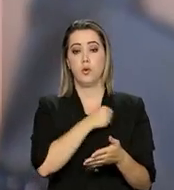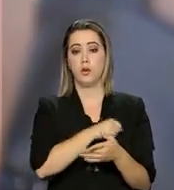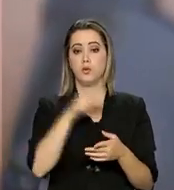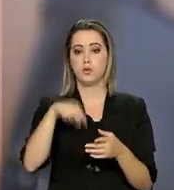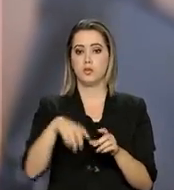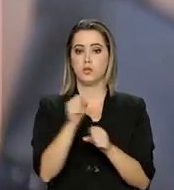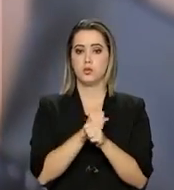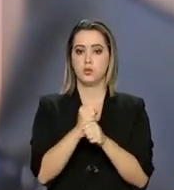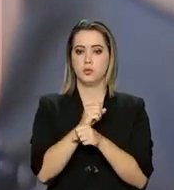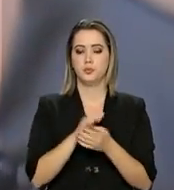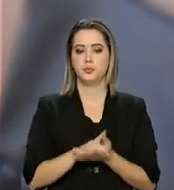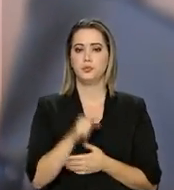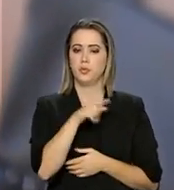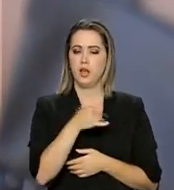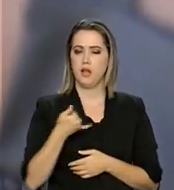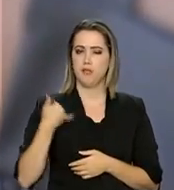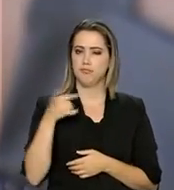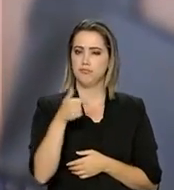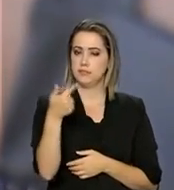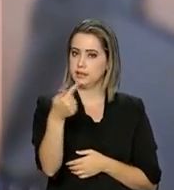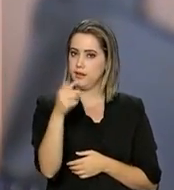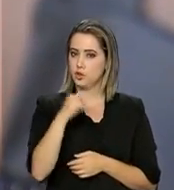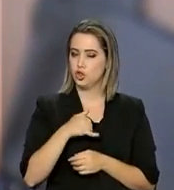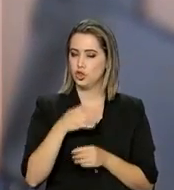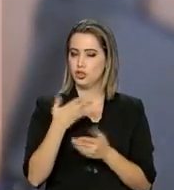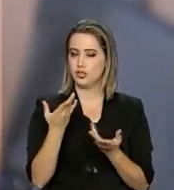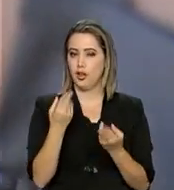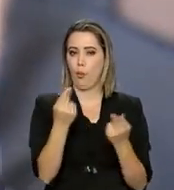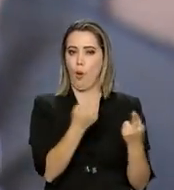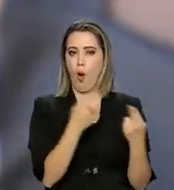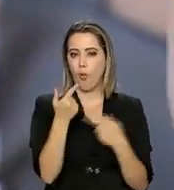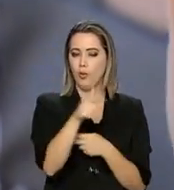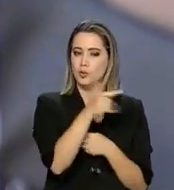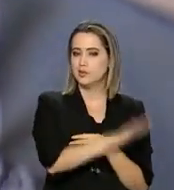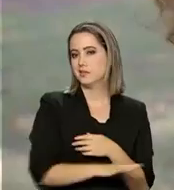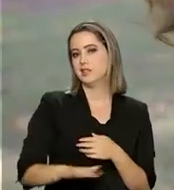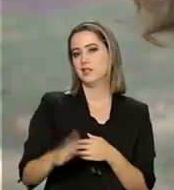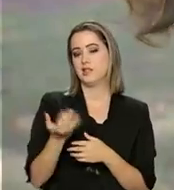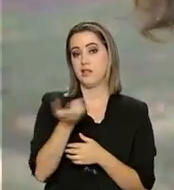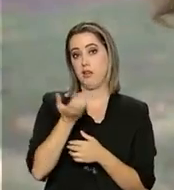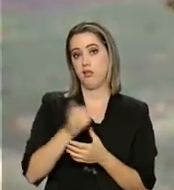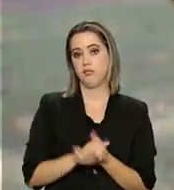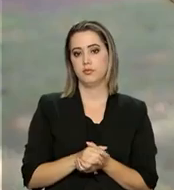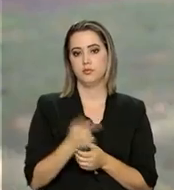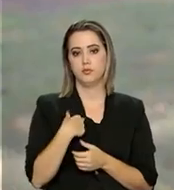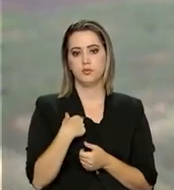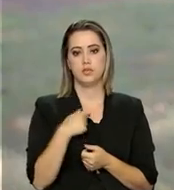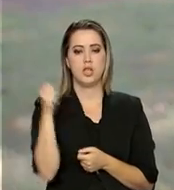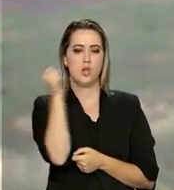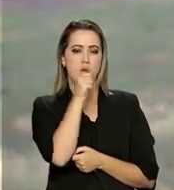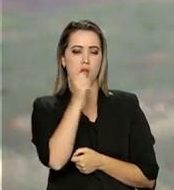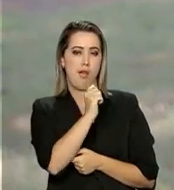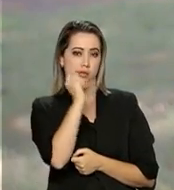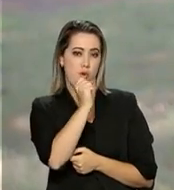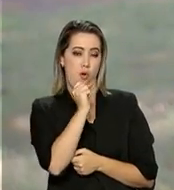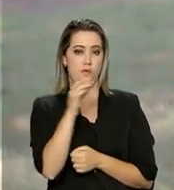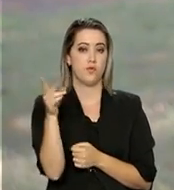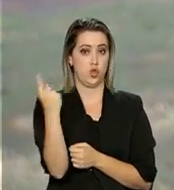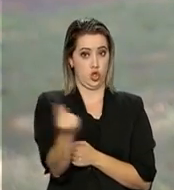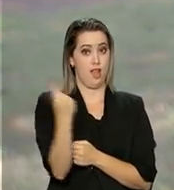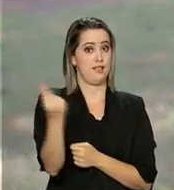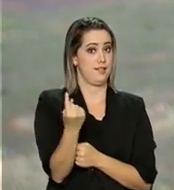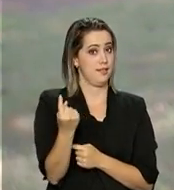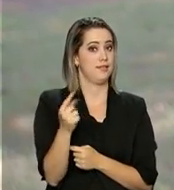Felipe tem sete anos e tenta fazer tudo como qualquer outra criança. Eu escovo o dente sozinho,